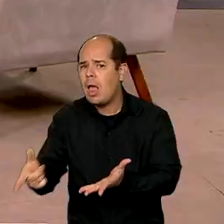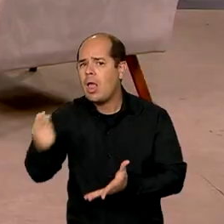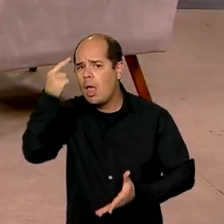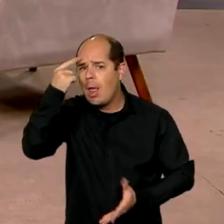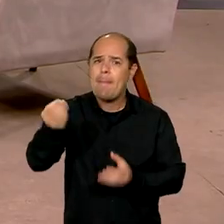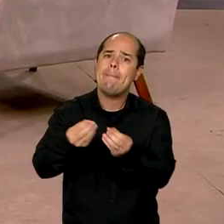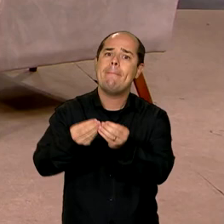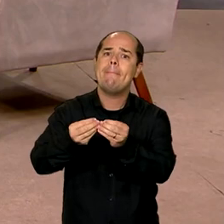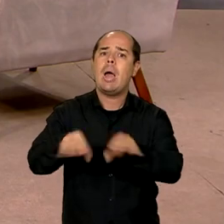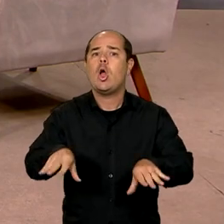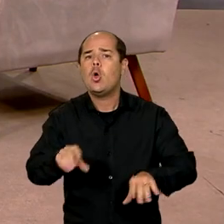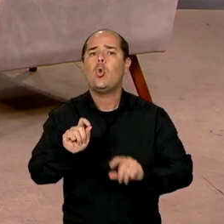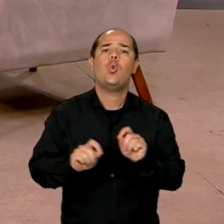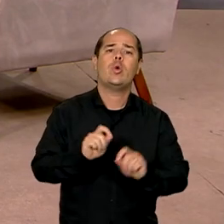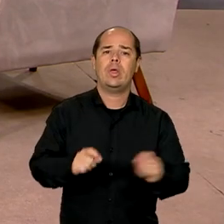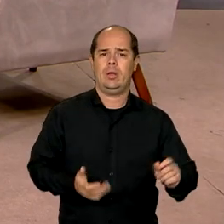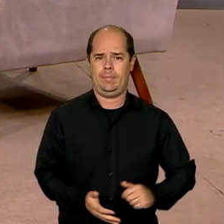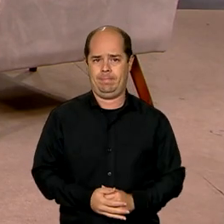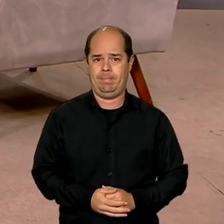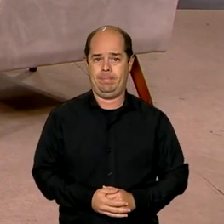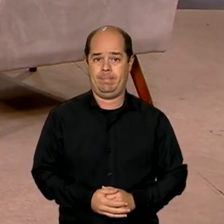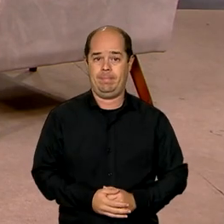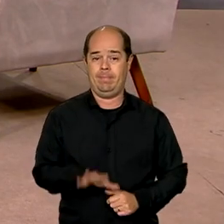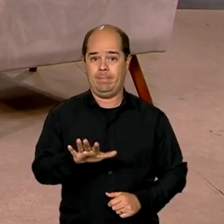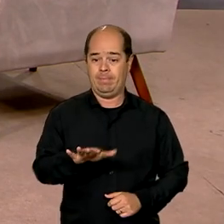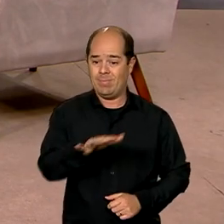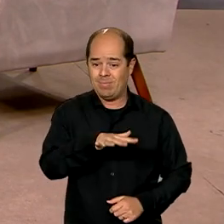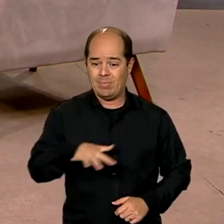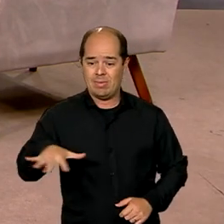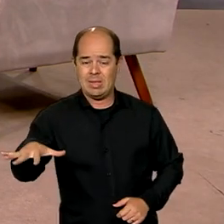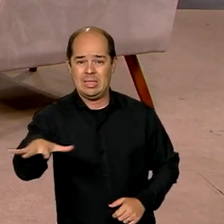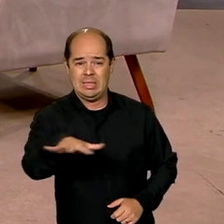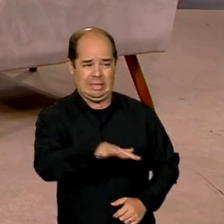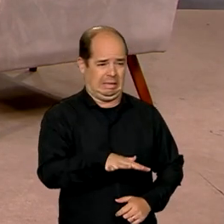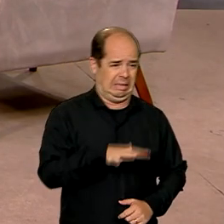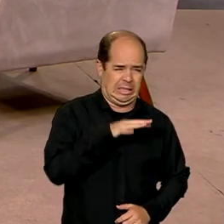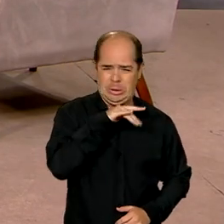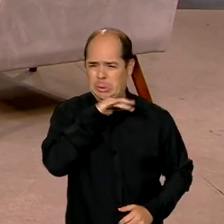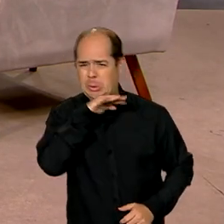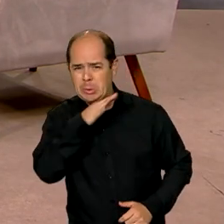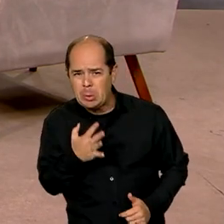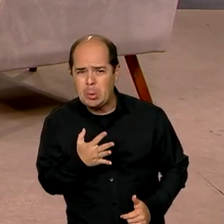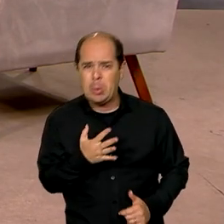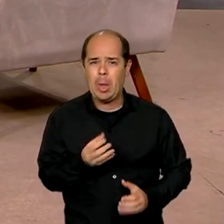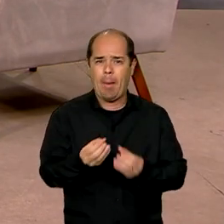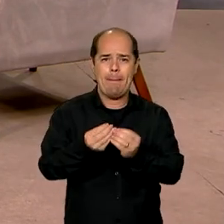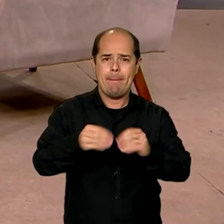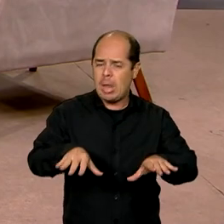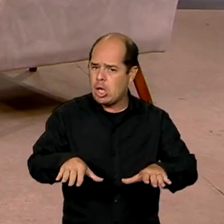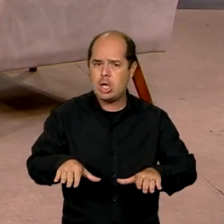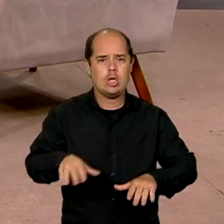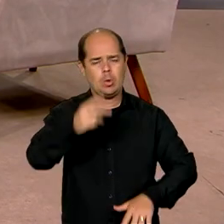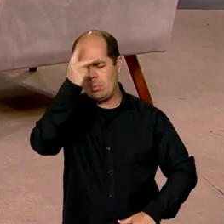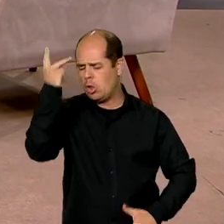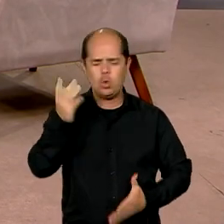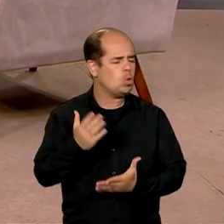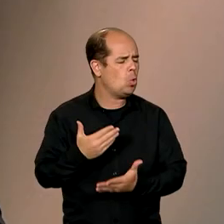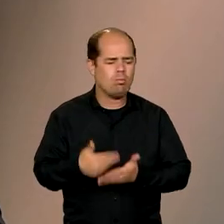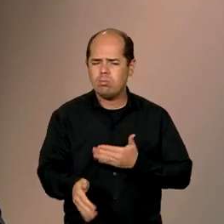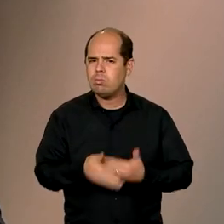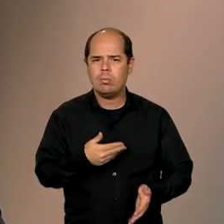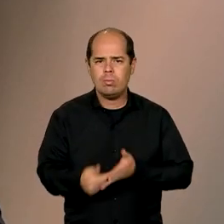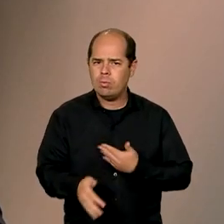adolescentes. Veja, o ambiente hostil traz consequência para qualquer ser humano, mesmo os adultos. Um ambiente de trabalho